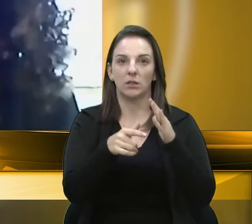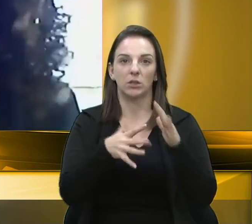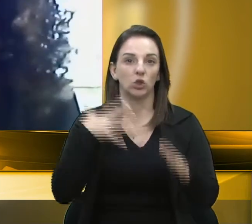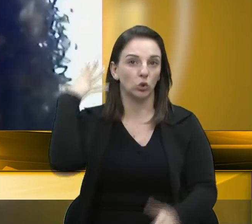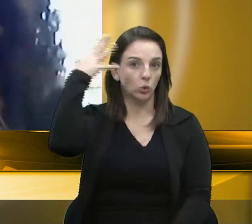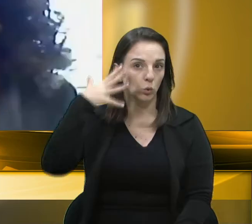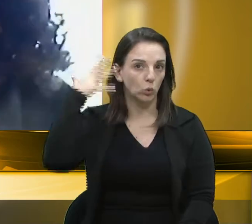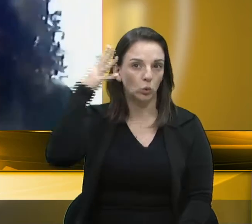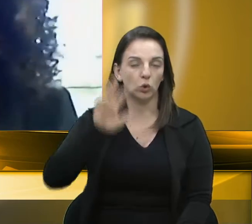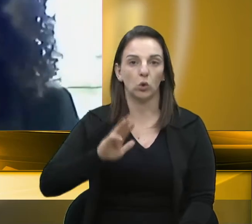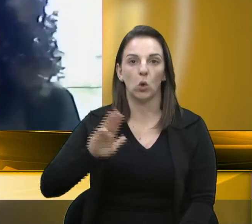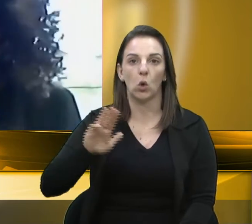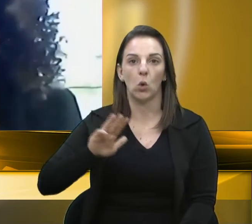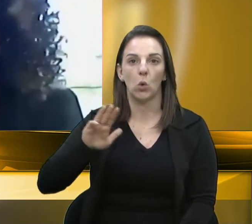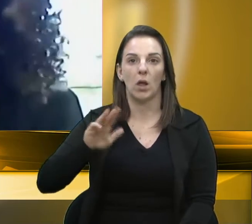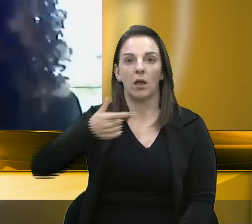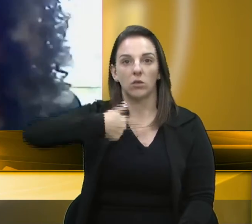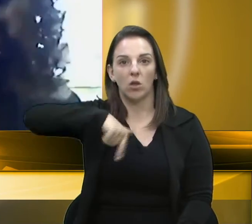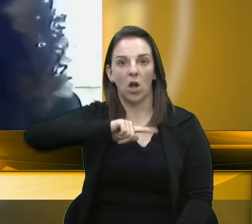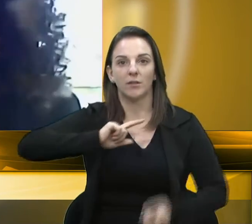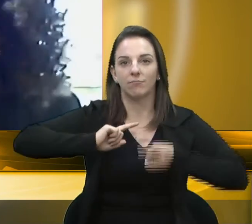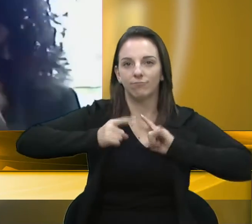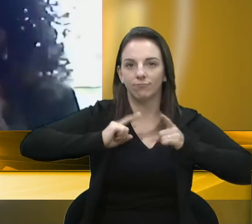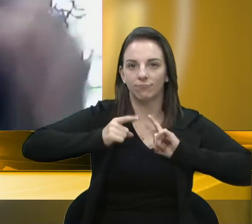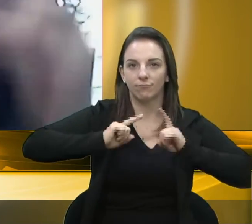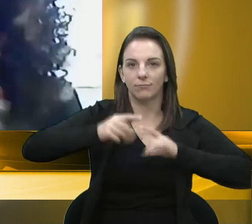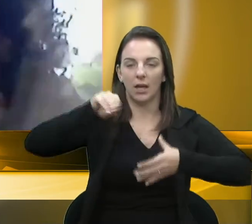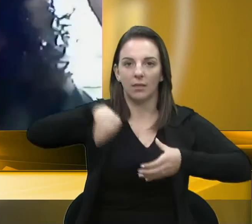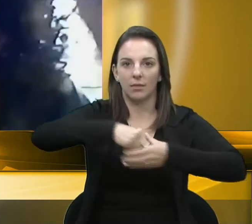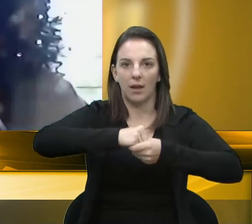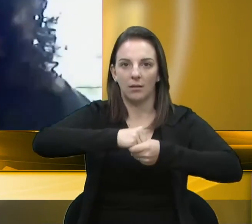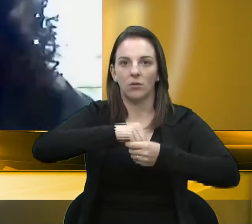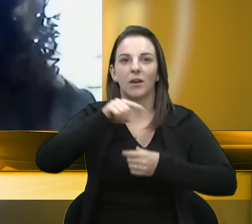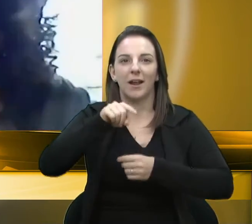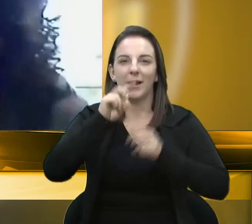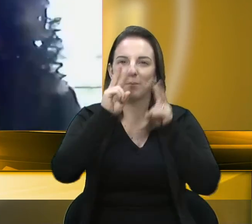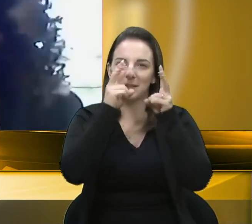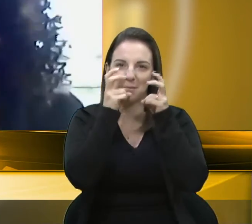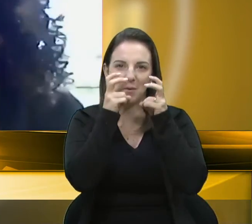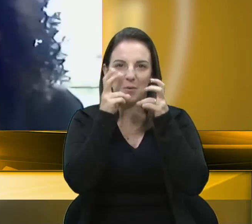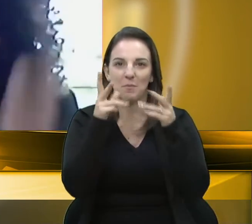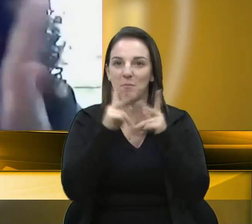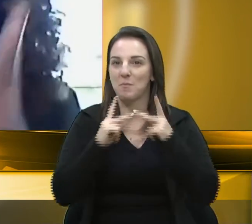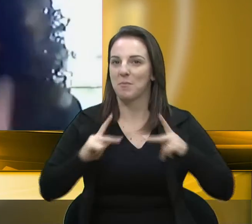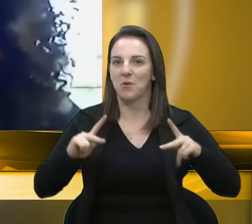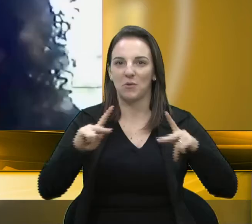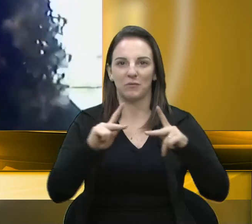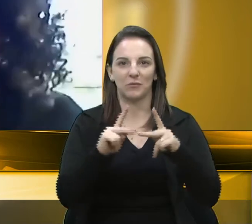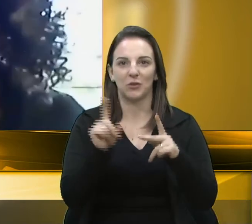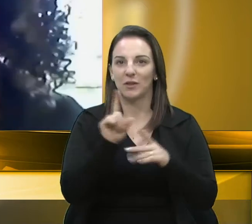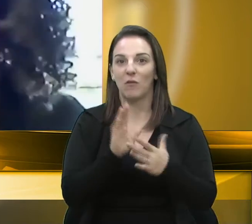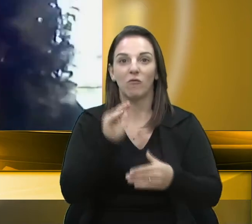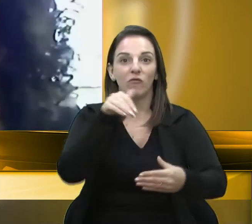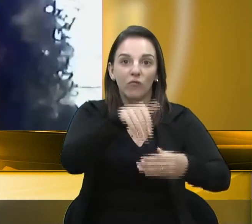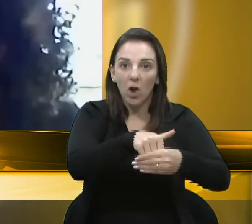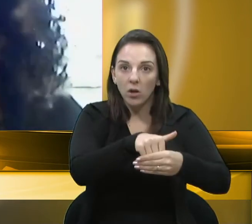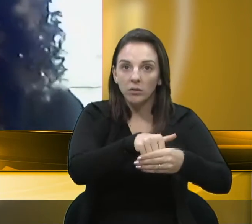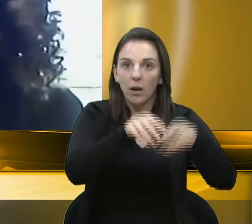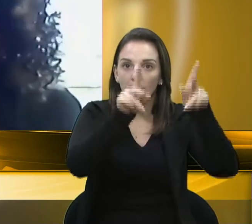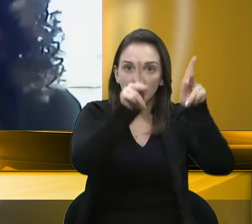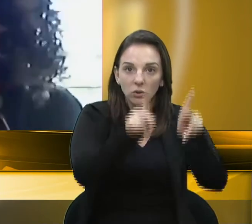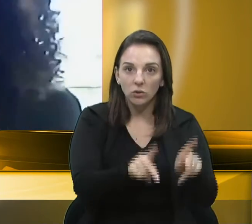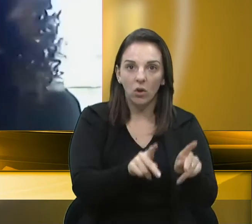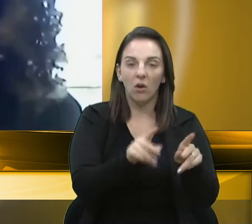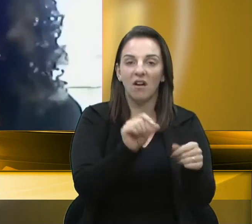dentro, é porque ele viu que o povo não vai votar numa pessoa que não está fazendo nada para conseguir vacina para a